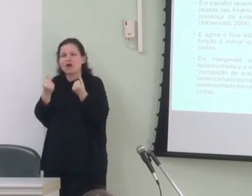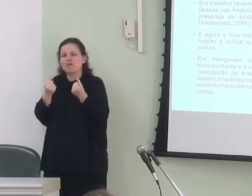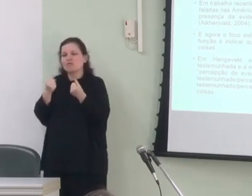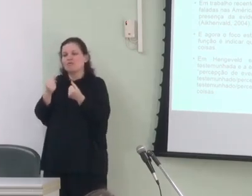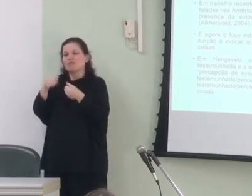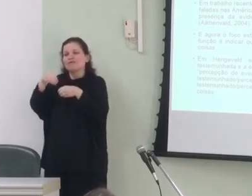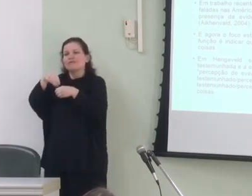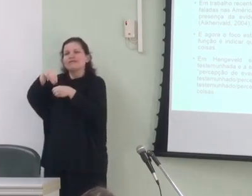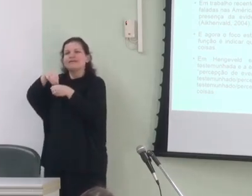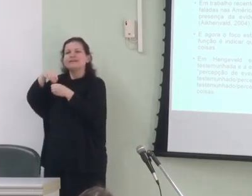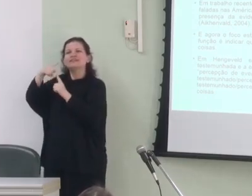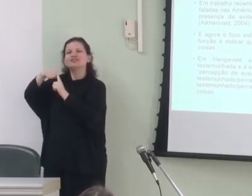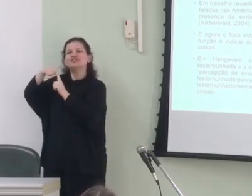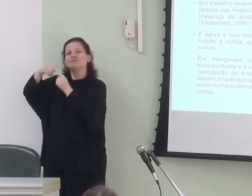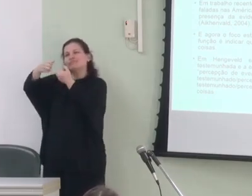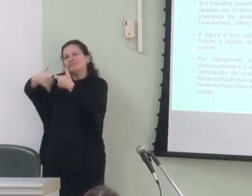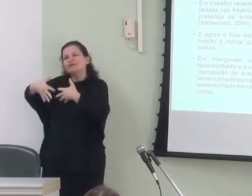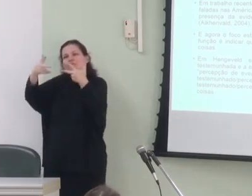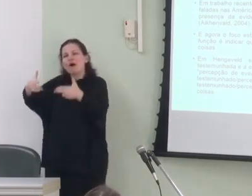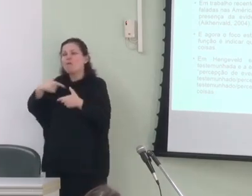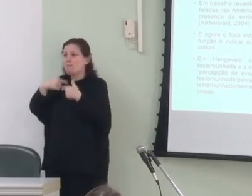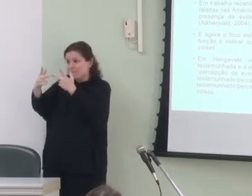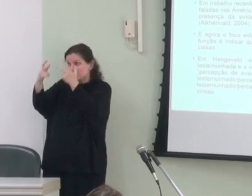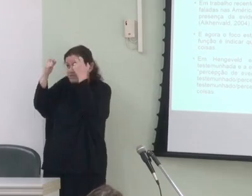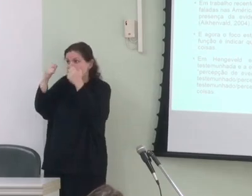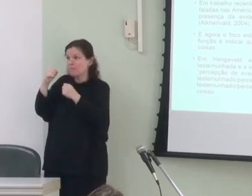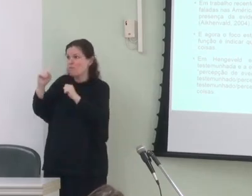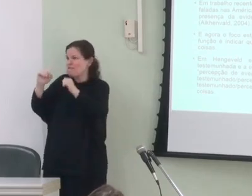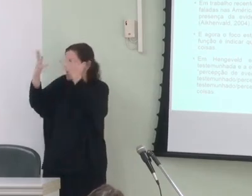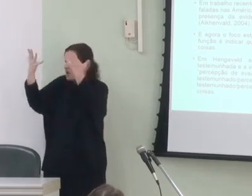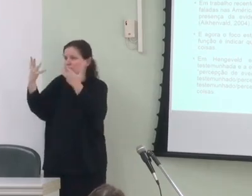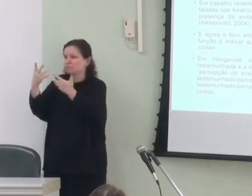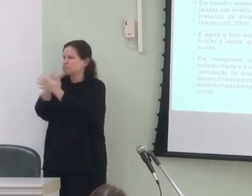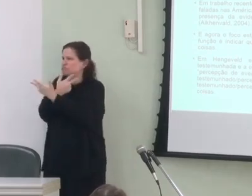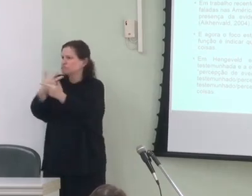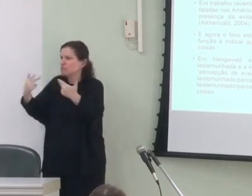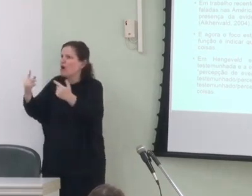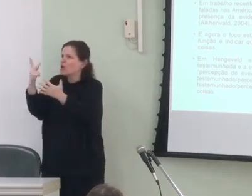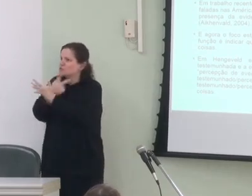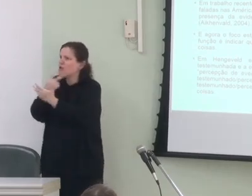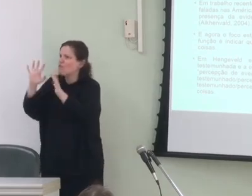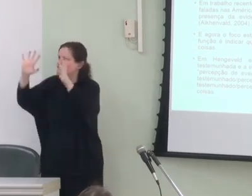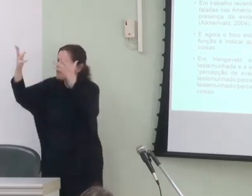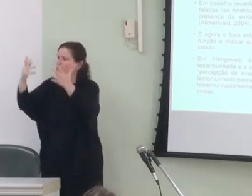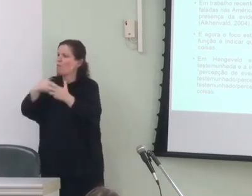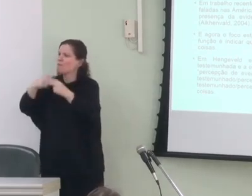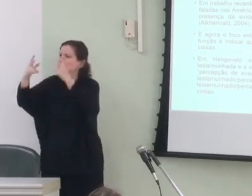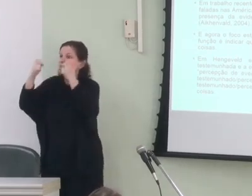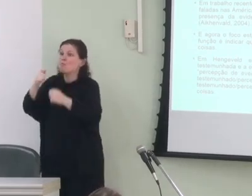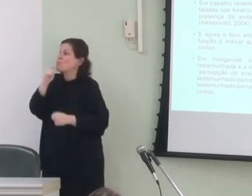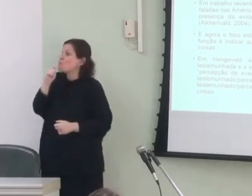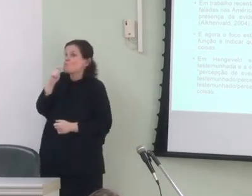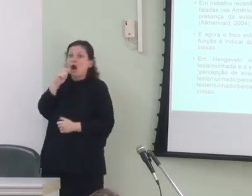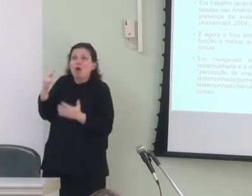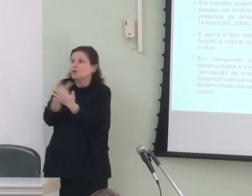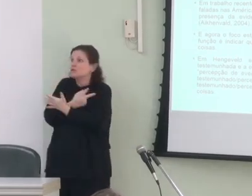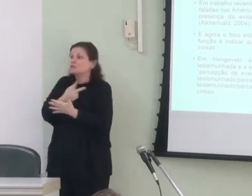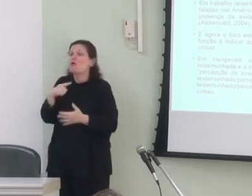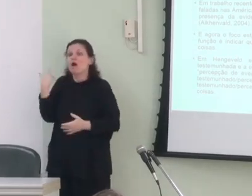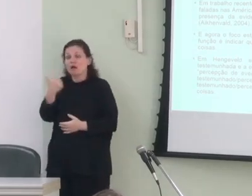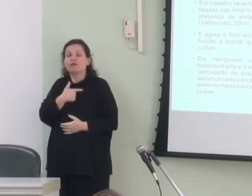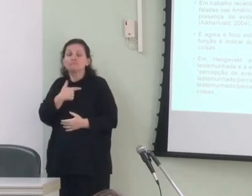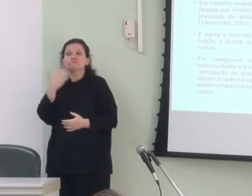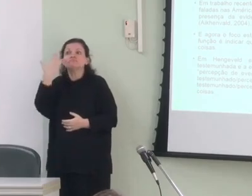subtipo quando eu percebo um evento quando eu percebo a ocorrência de um evento ou percebo a não ocorrência de um evento a gente